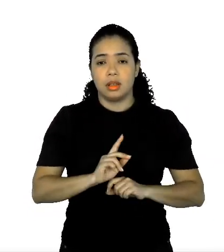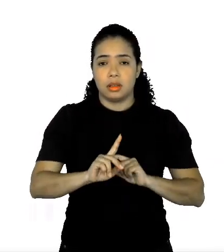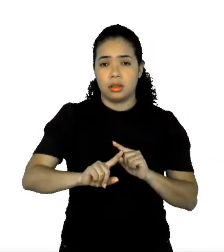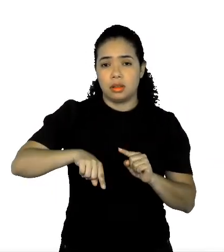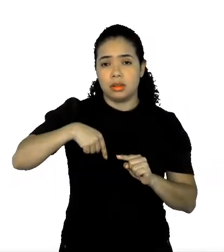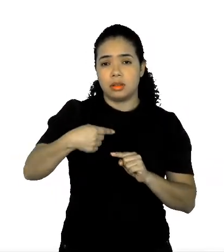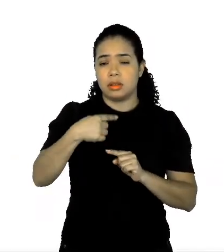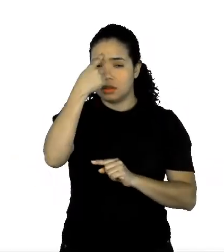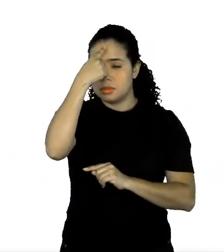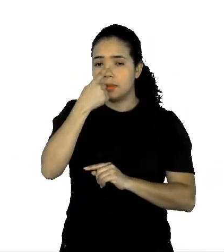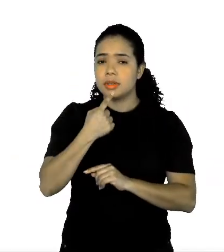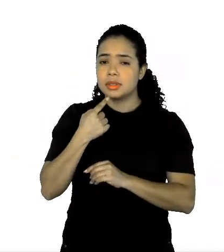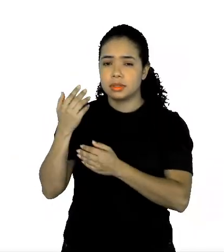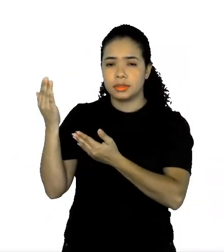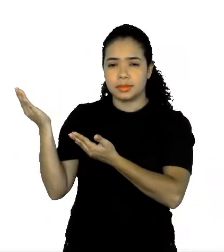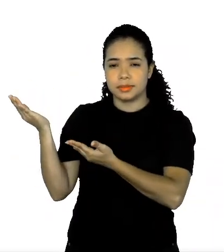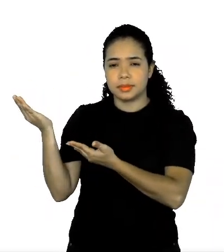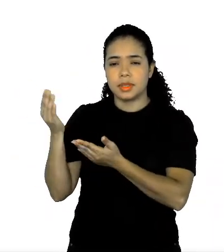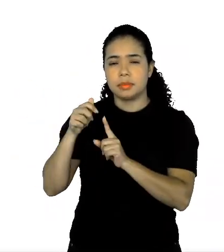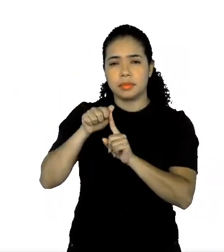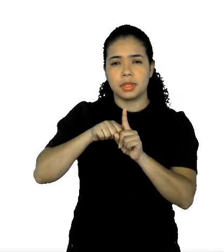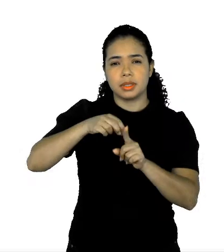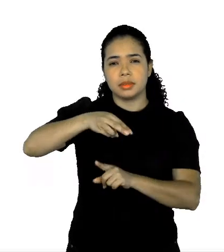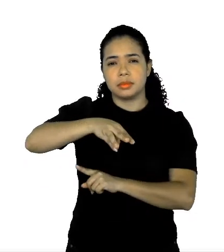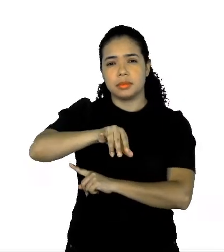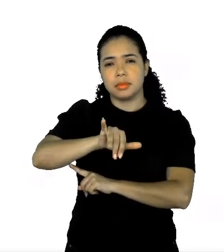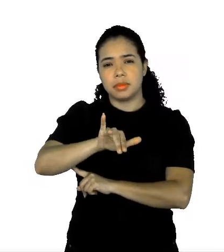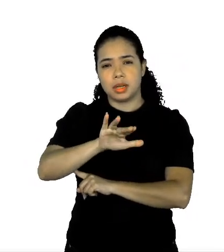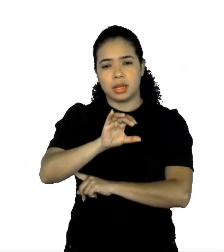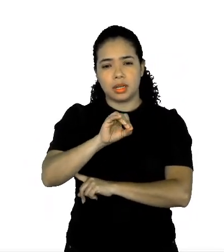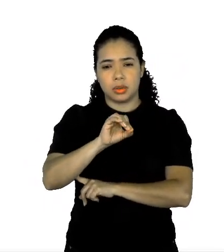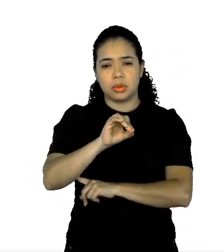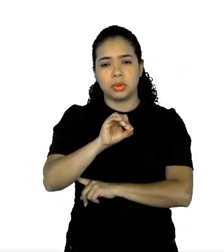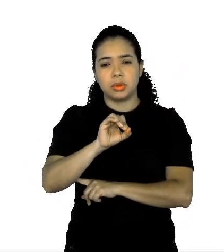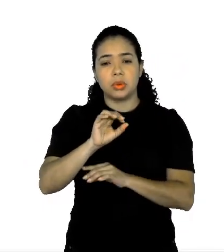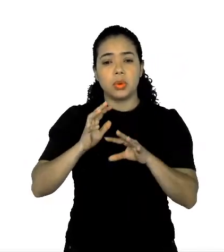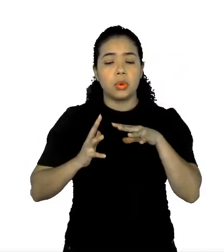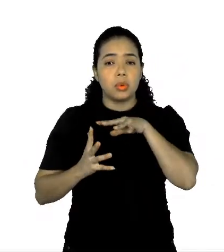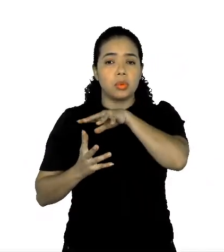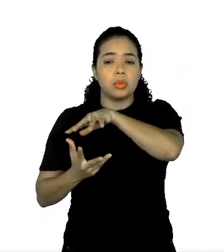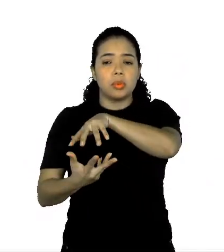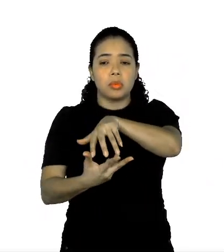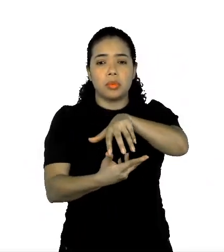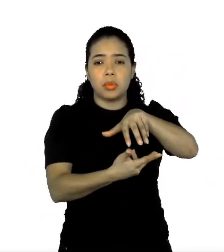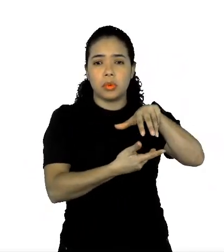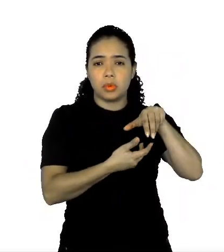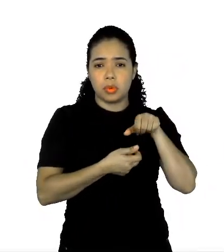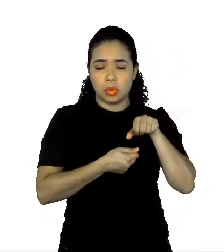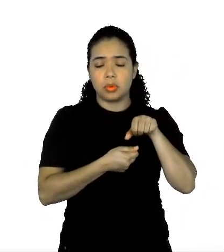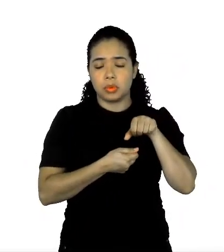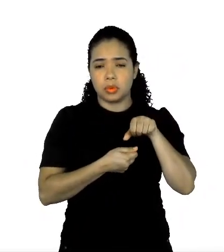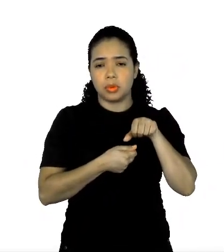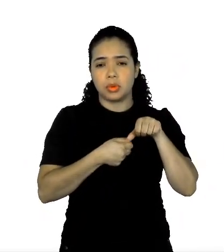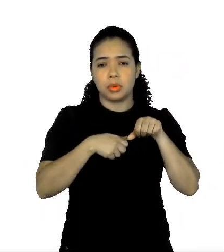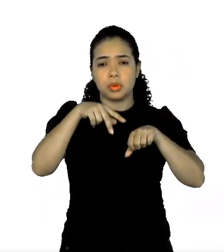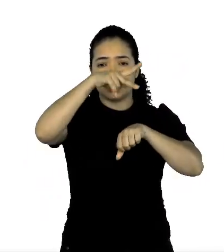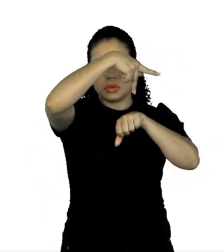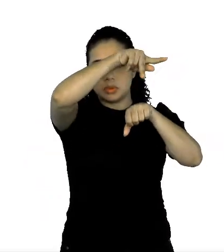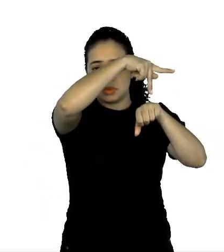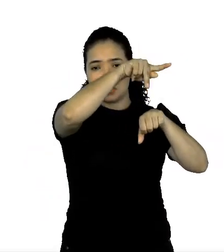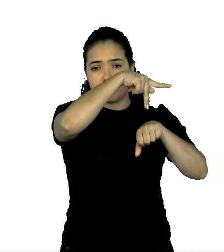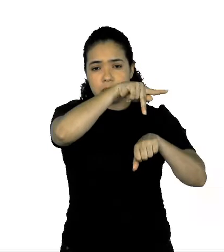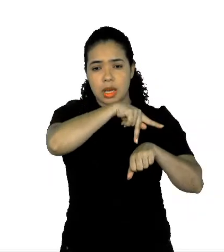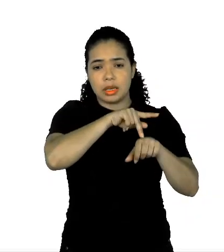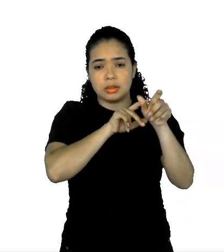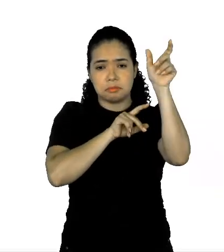né, e é a atualização do coronavírus por todo o mundo. gente tem aí os países,